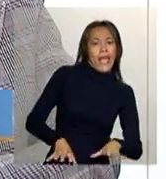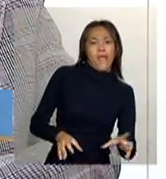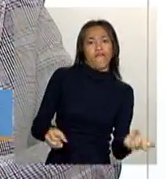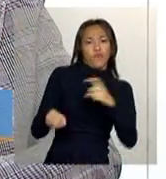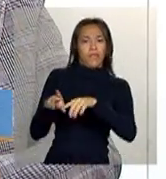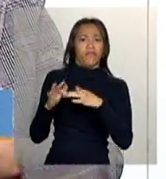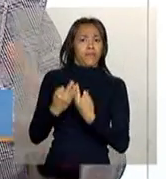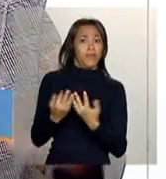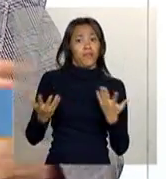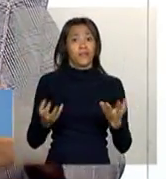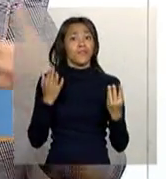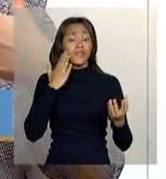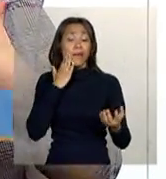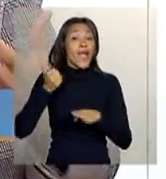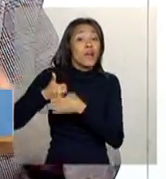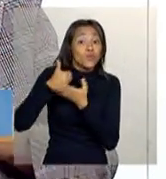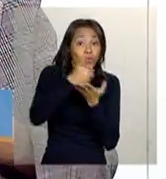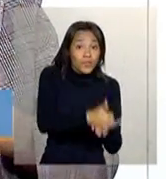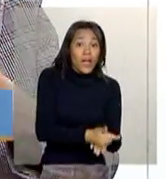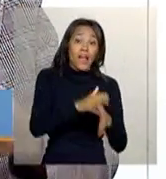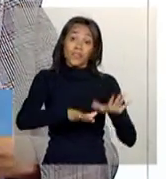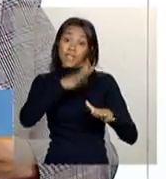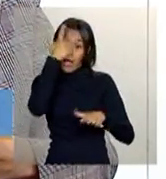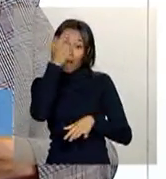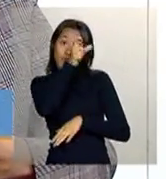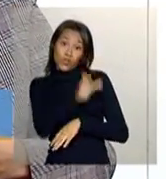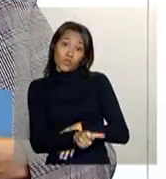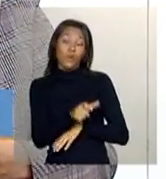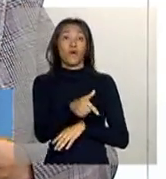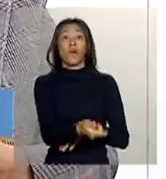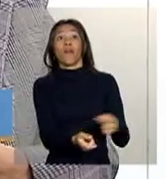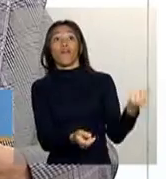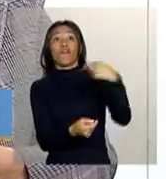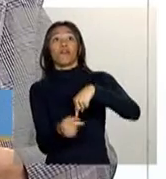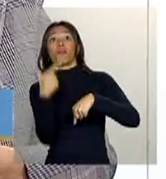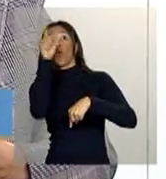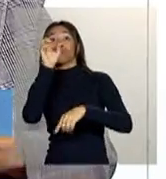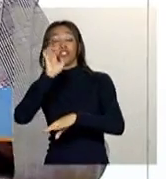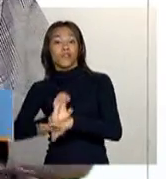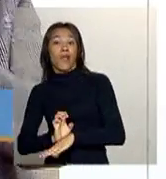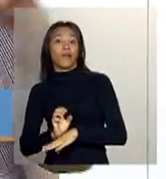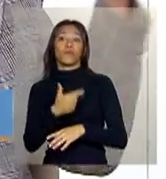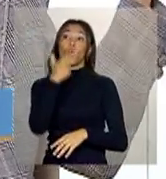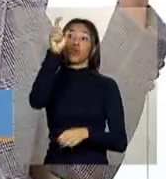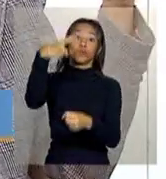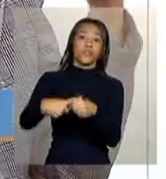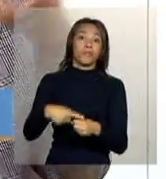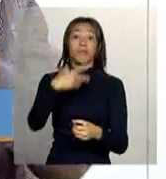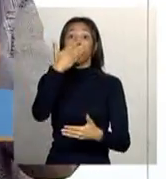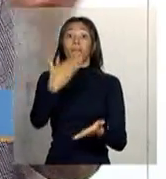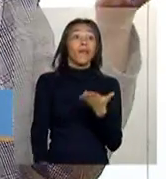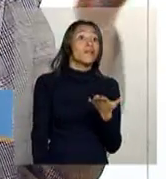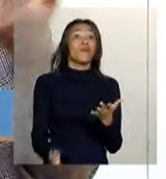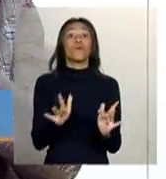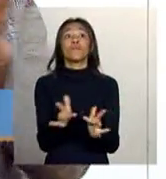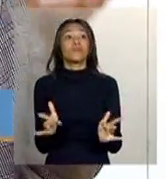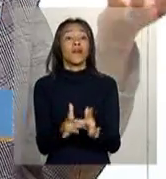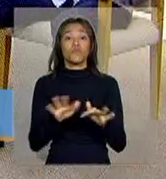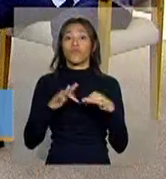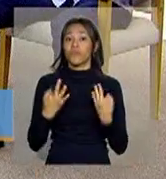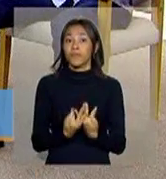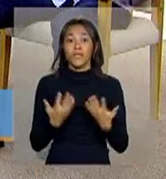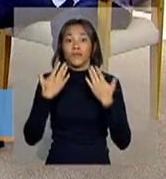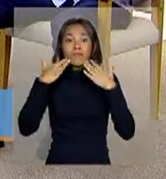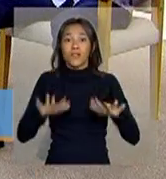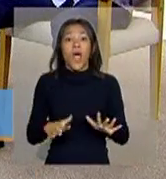tirar essa pessoa daquela situação, aproximar da família. Muitas vezes a pessoa veio para outro município, veio para um estado e perdeu os seus vínculos, simplesmente ela